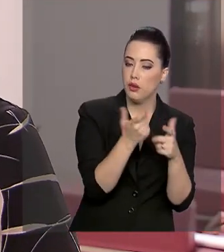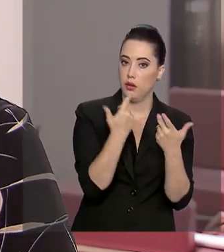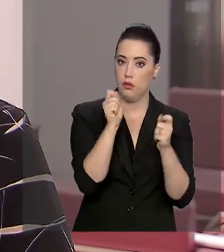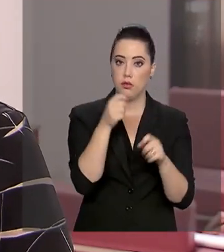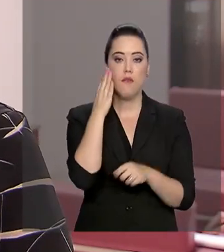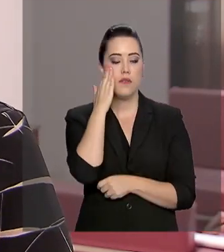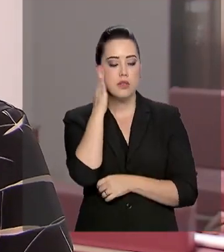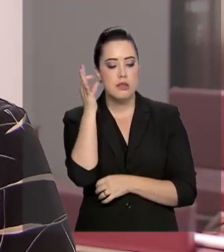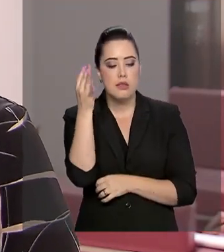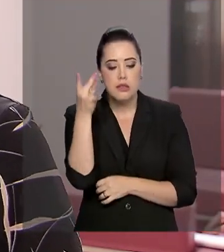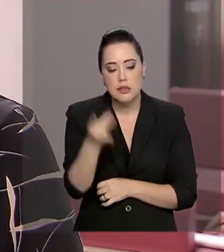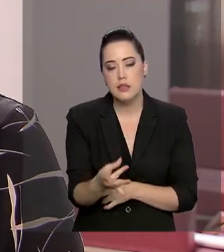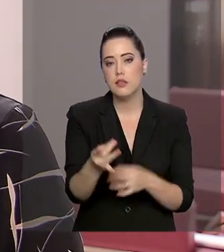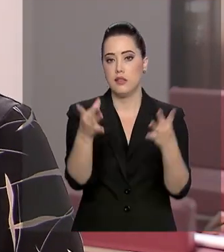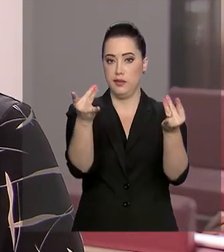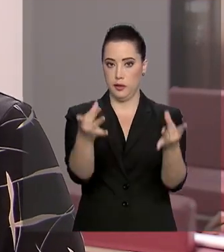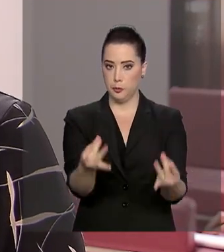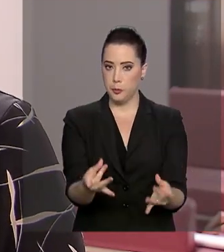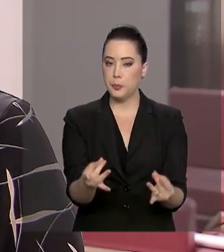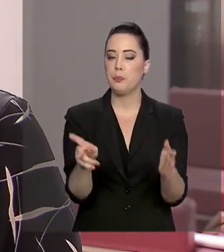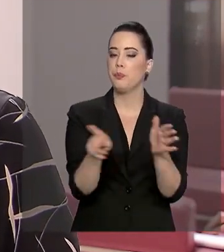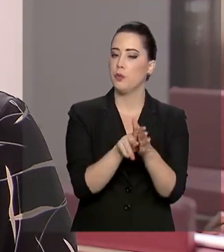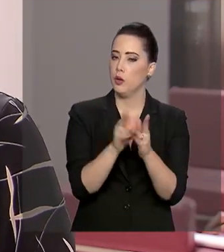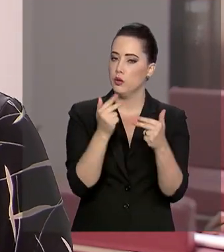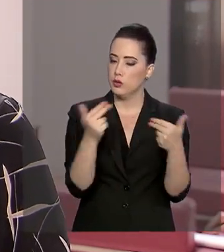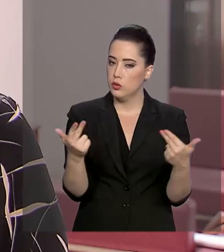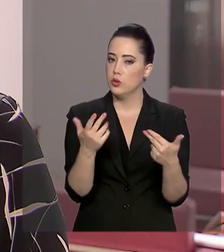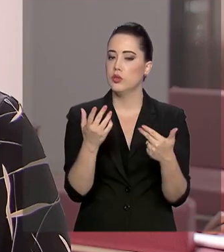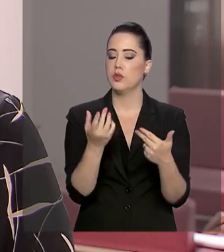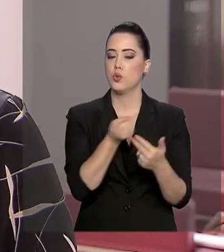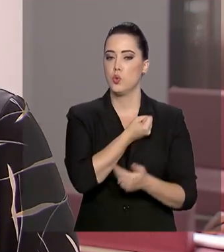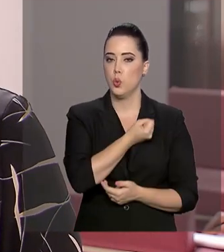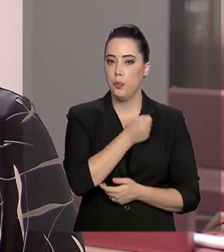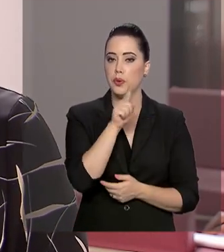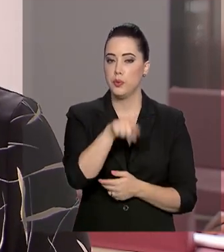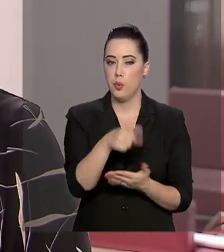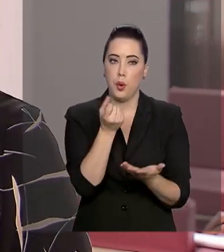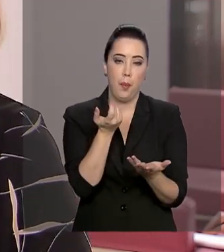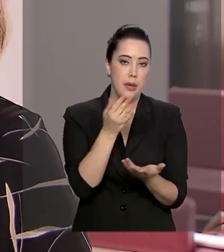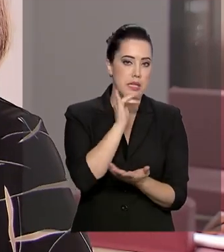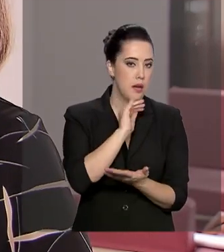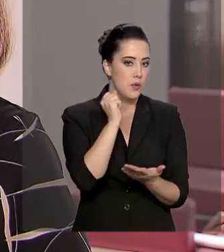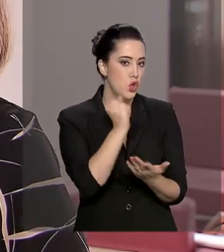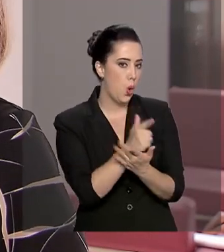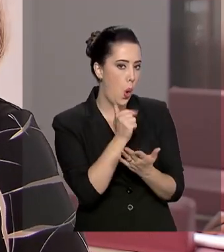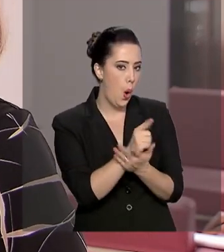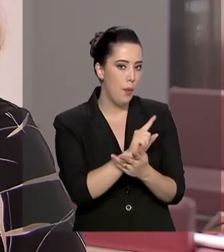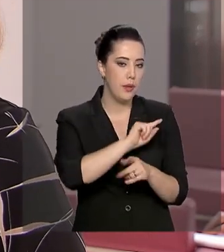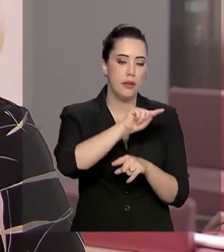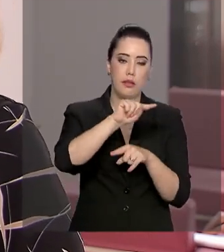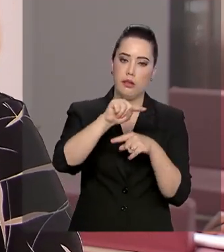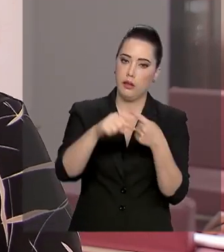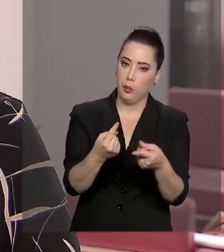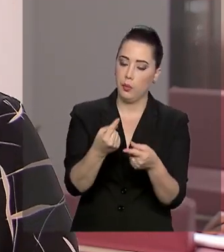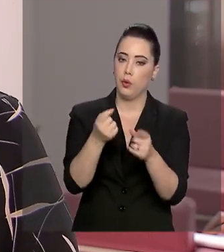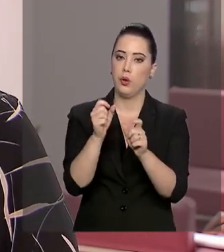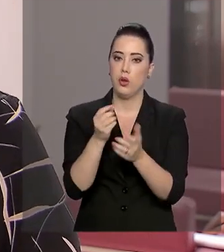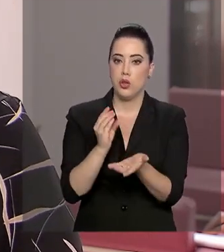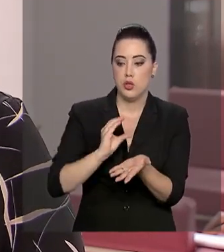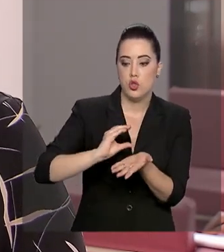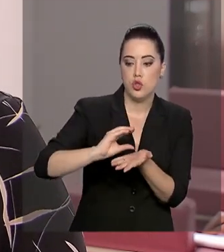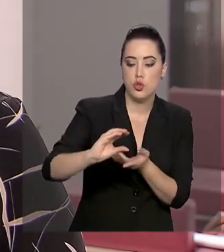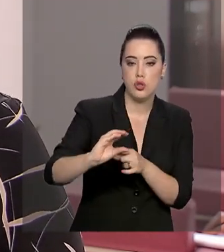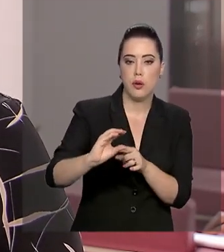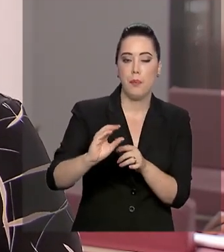sobre os seus municípios. Num primeiro momento, as bases de compras públicas, as bases de transferência, a de